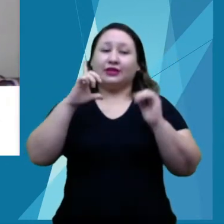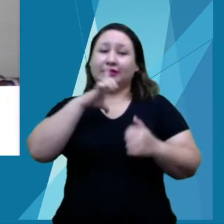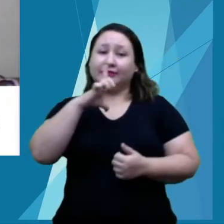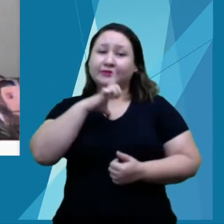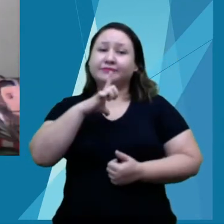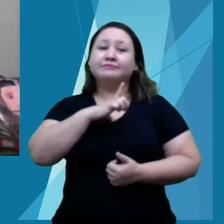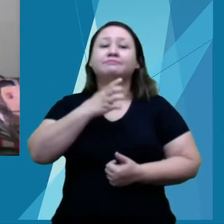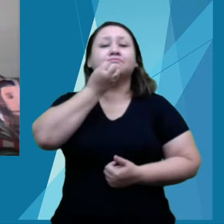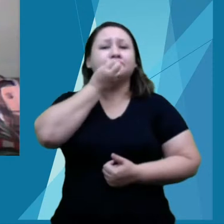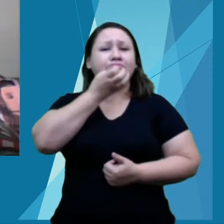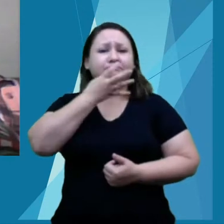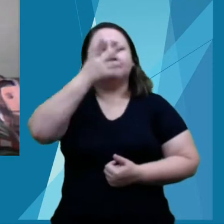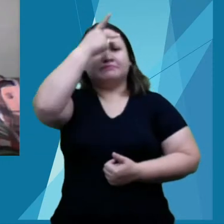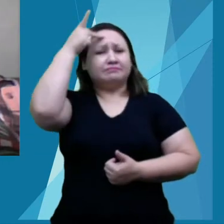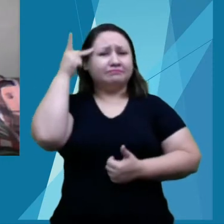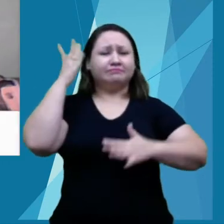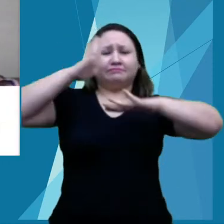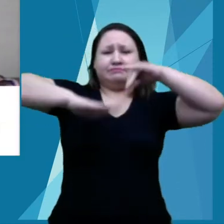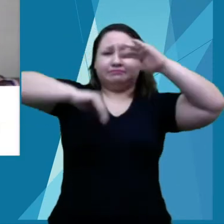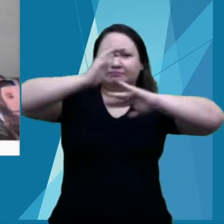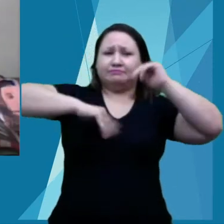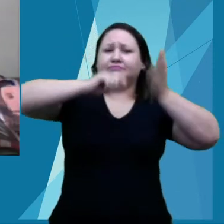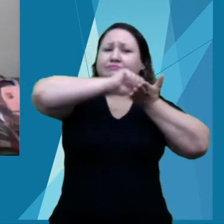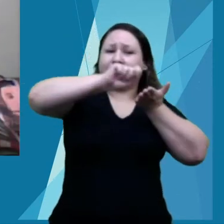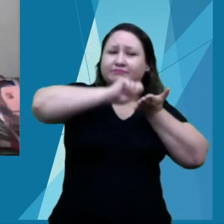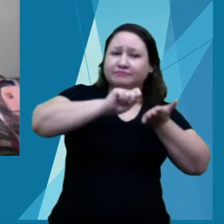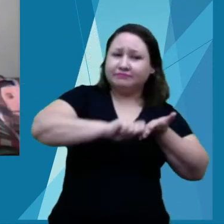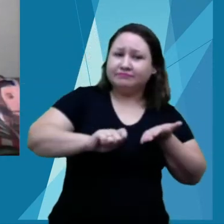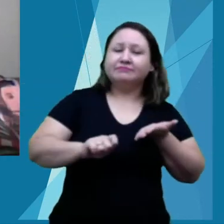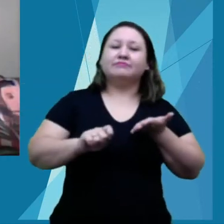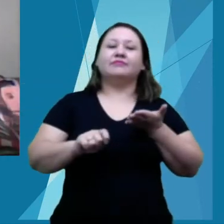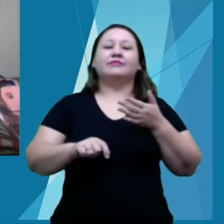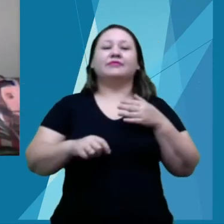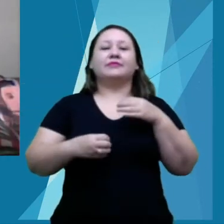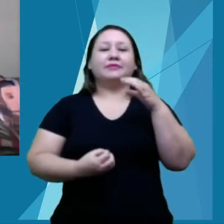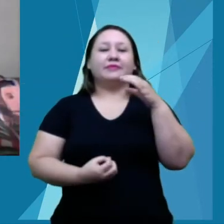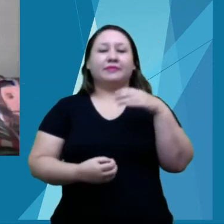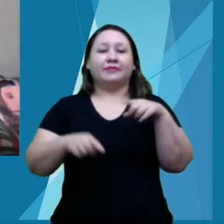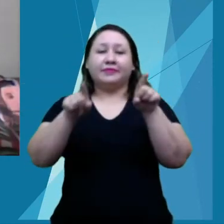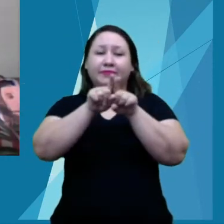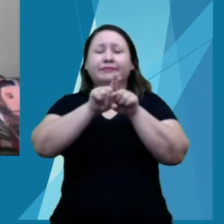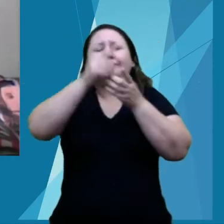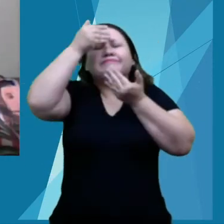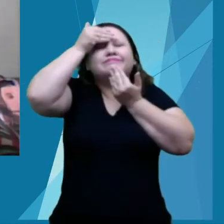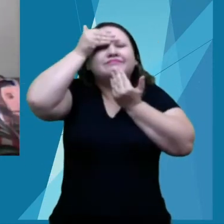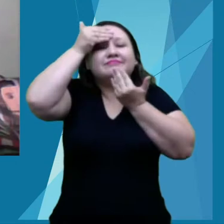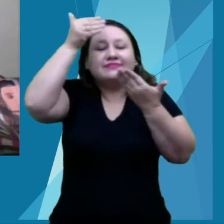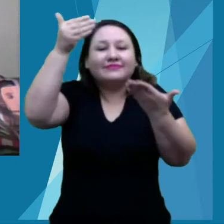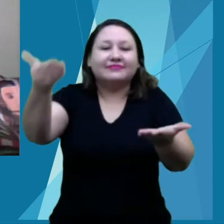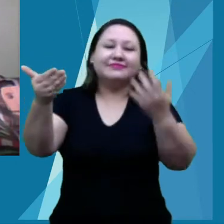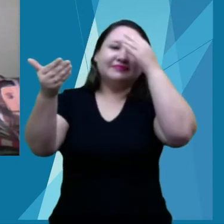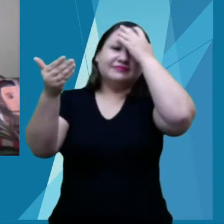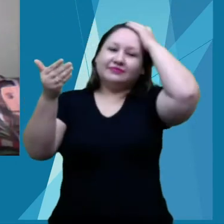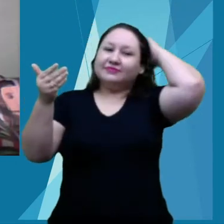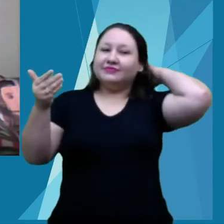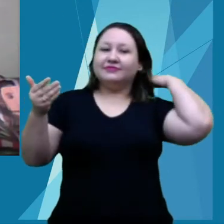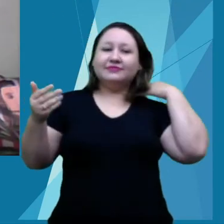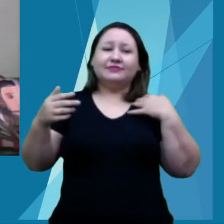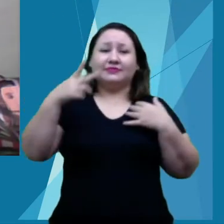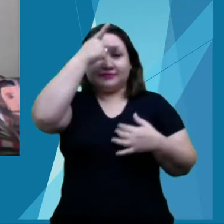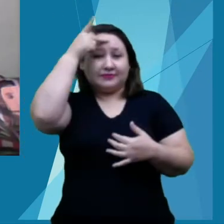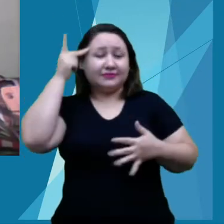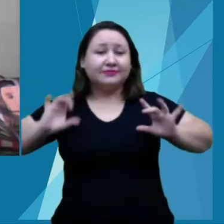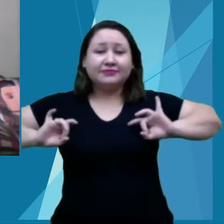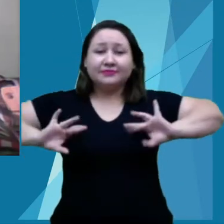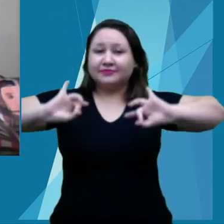autores independentes e um pela editora IFAC, gostaria de agradecer algumas pessoas, em especial,